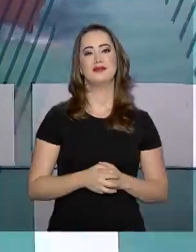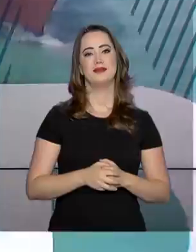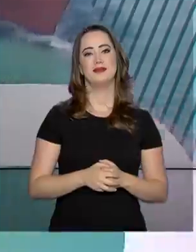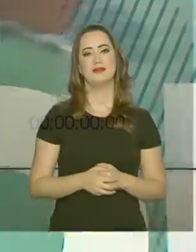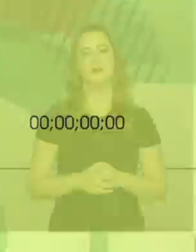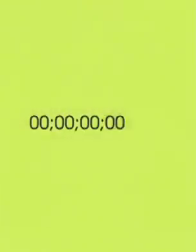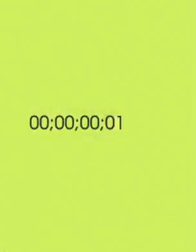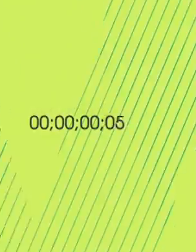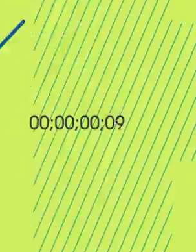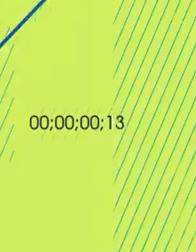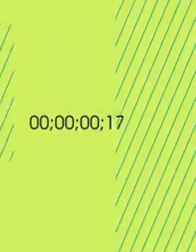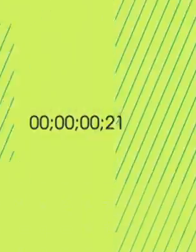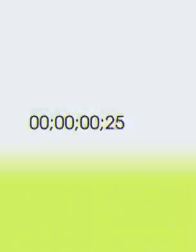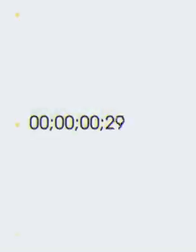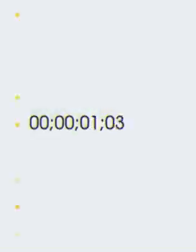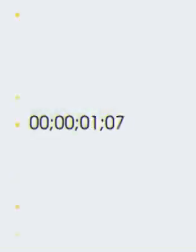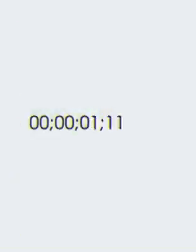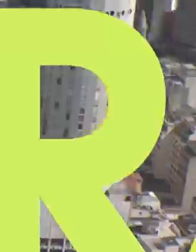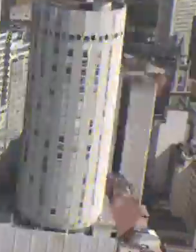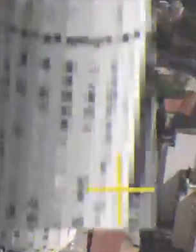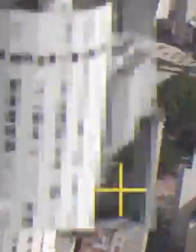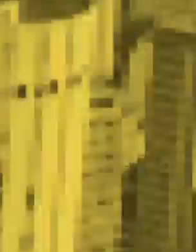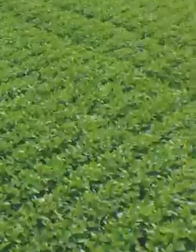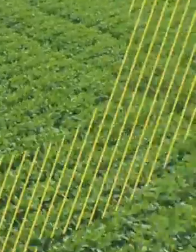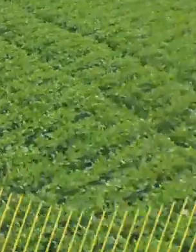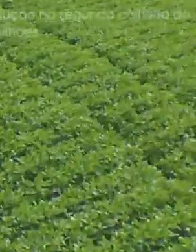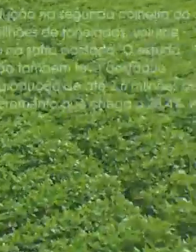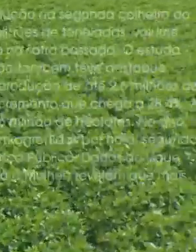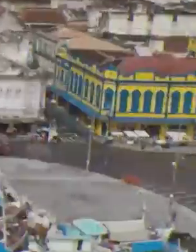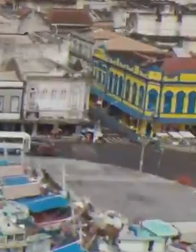Música Música